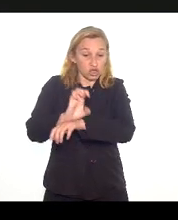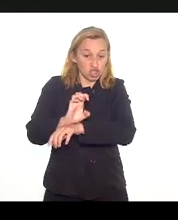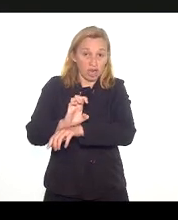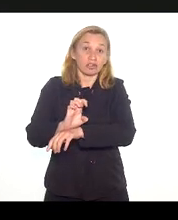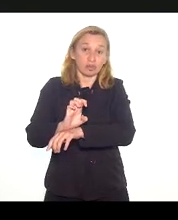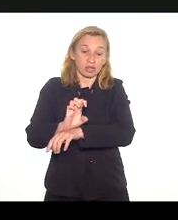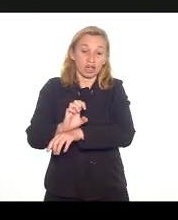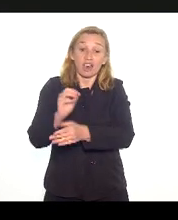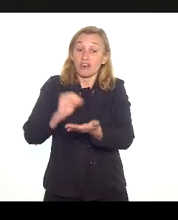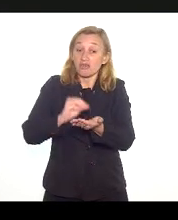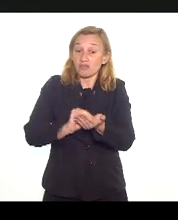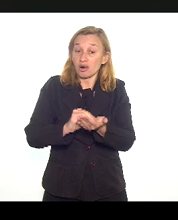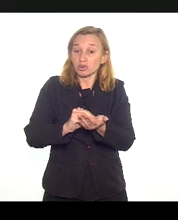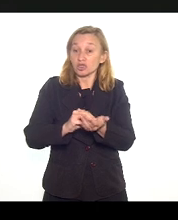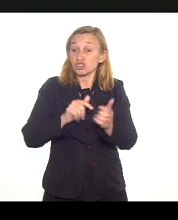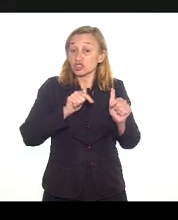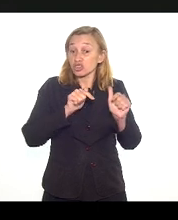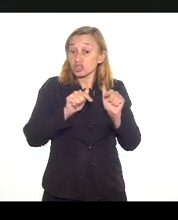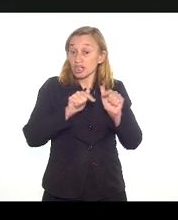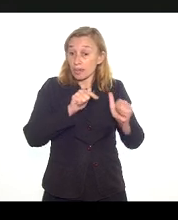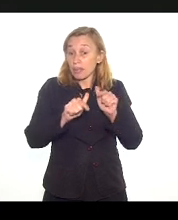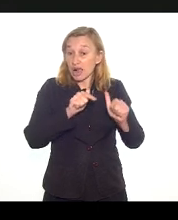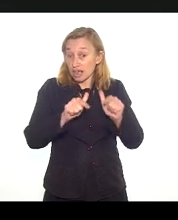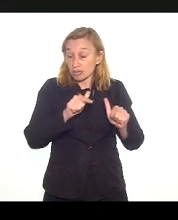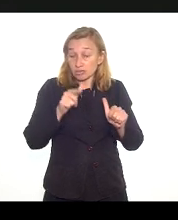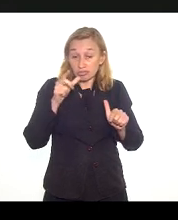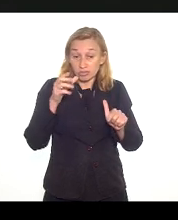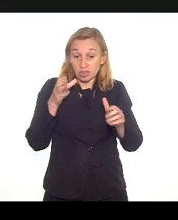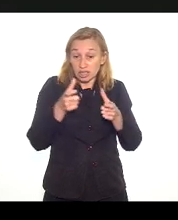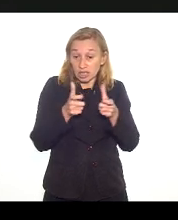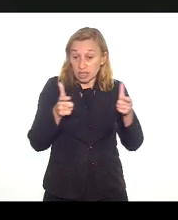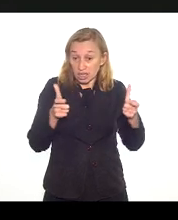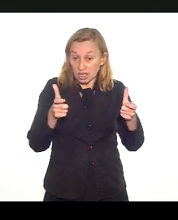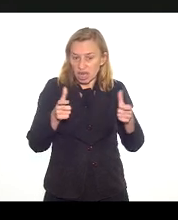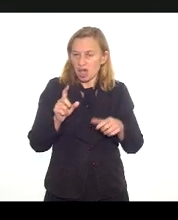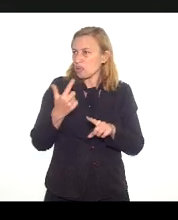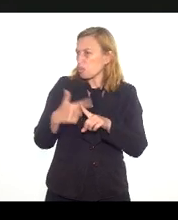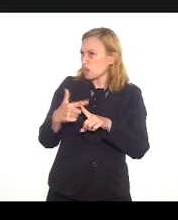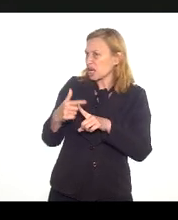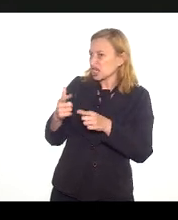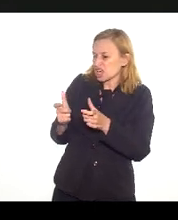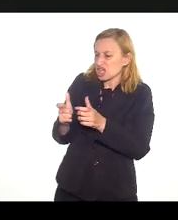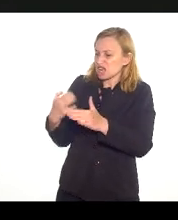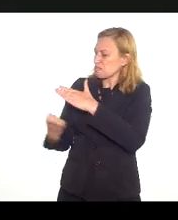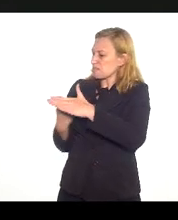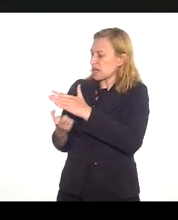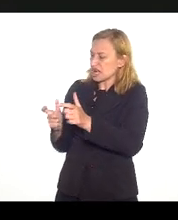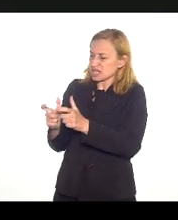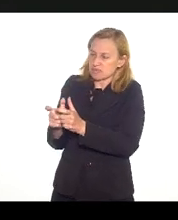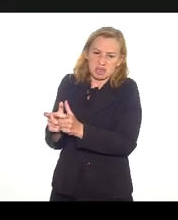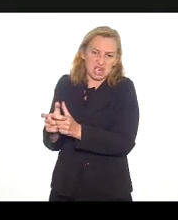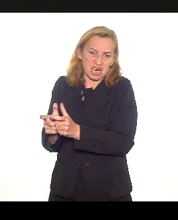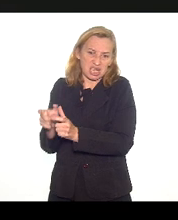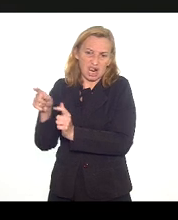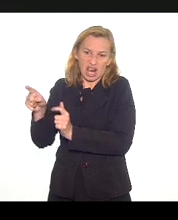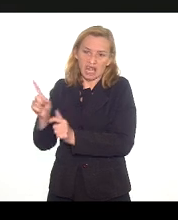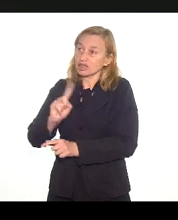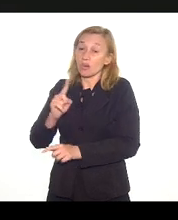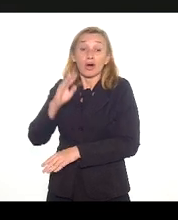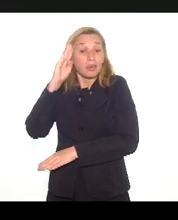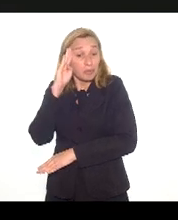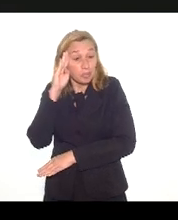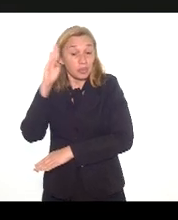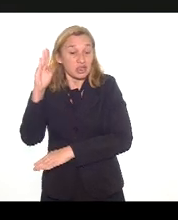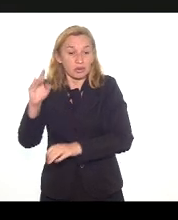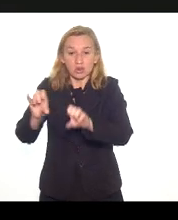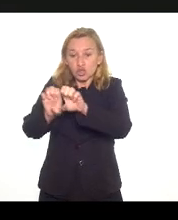situação de desempenho muito interessante, não é só porque tem muito pequeno empresa, porque tem muito turismo, é principalmente porque tem